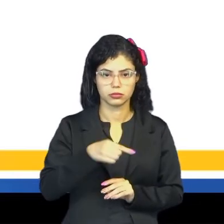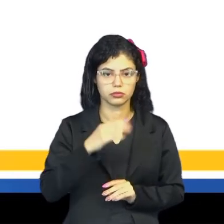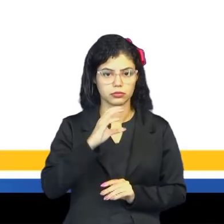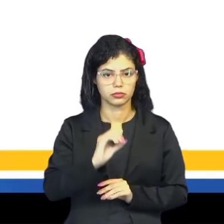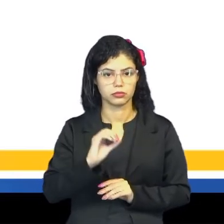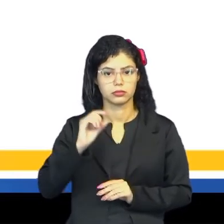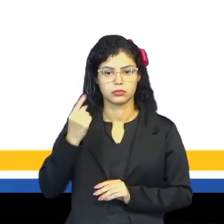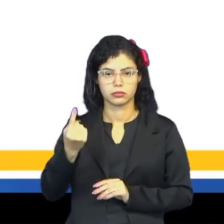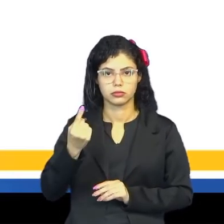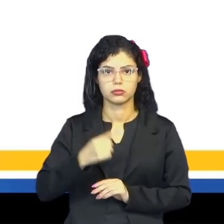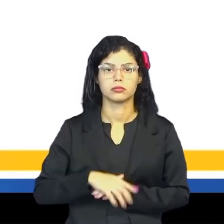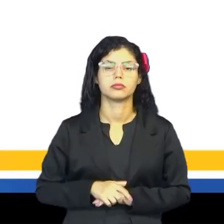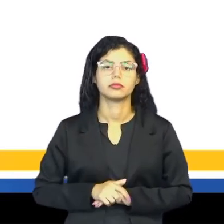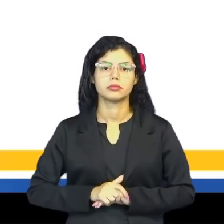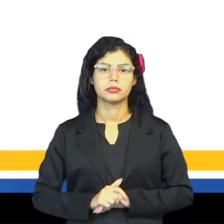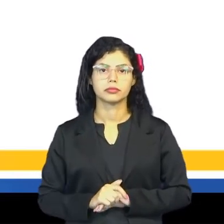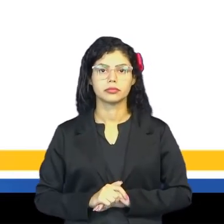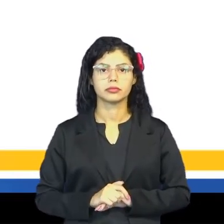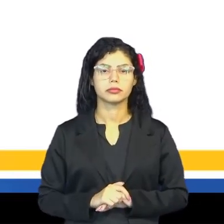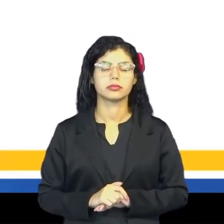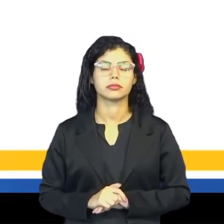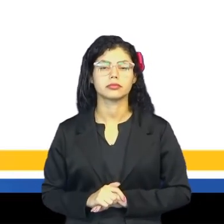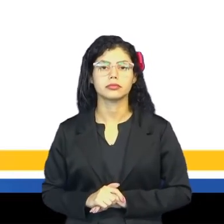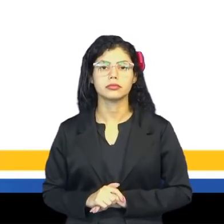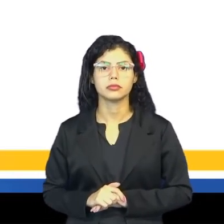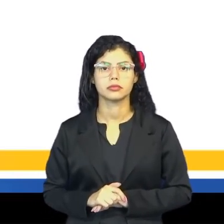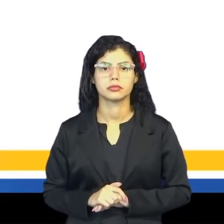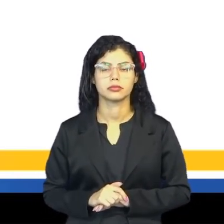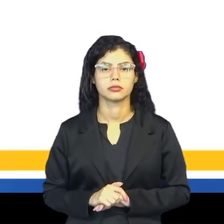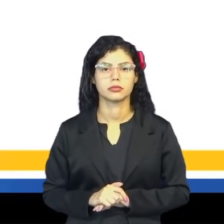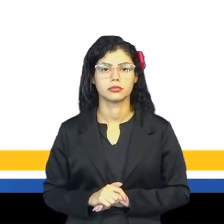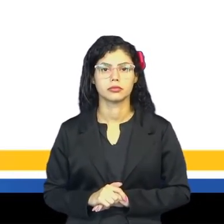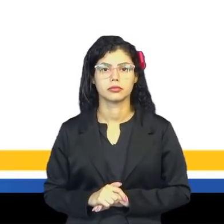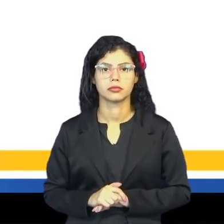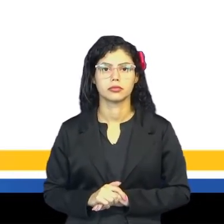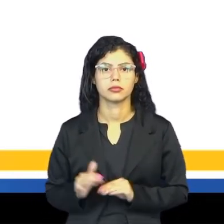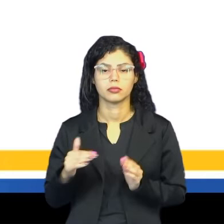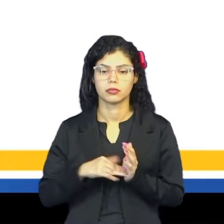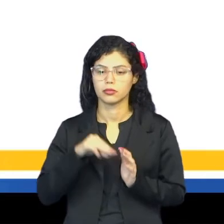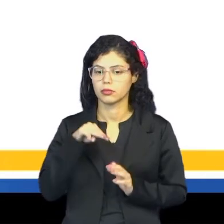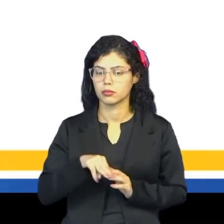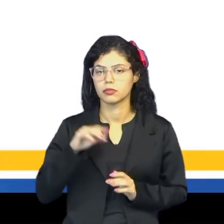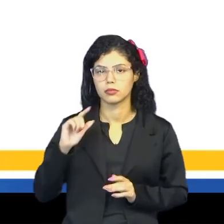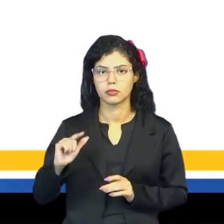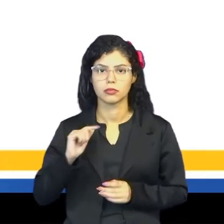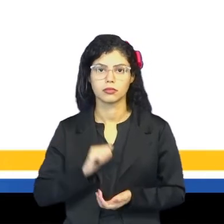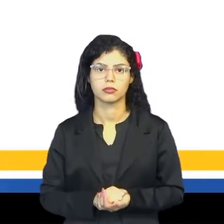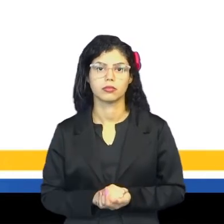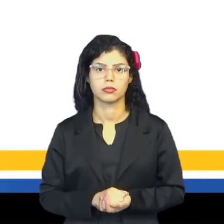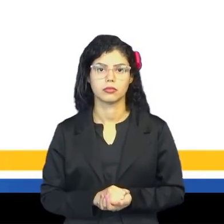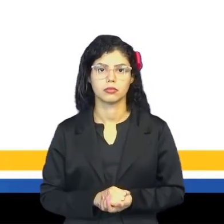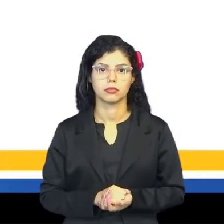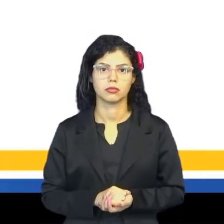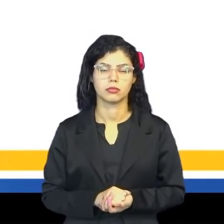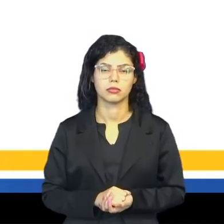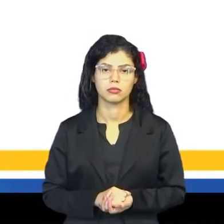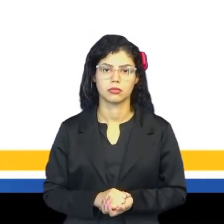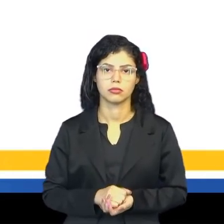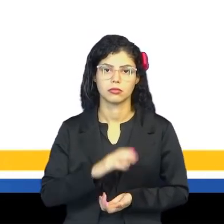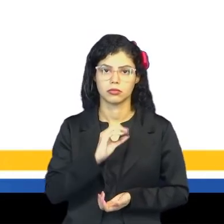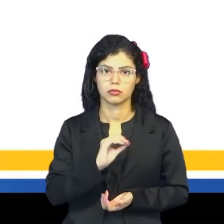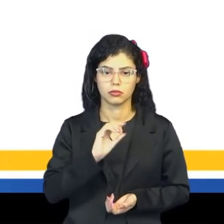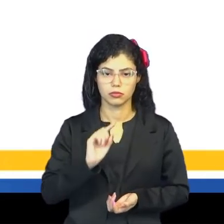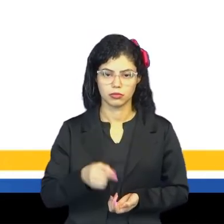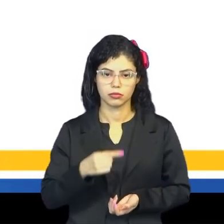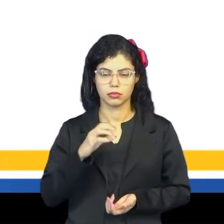0,01. E assim, ele vai até o milímetro. Que é 0,1 metro.